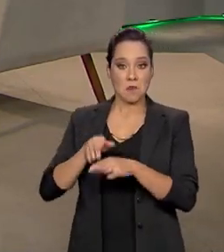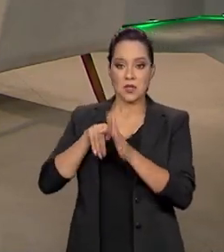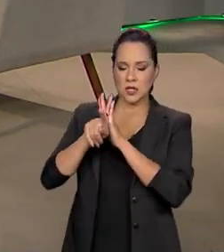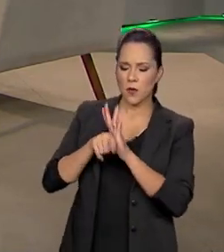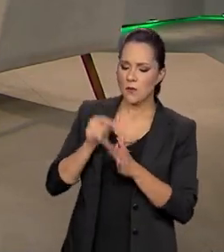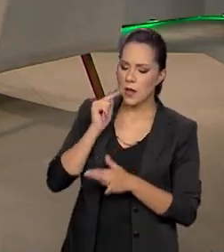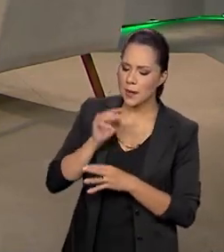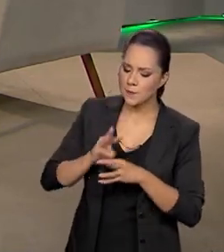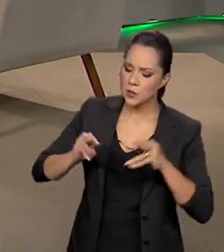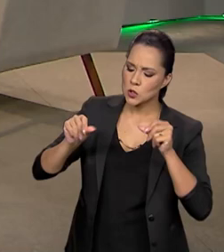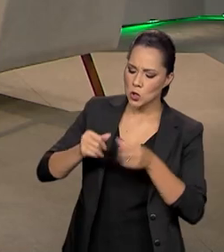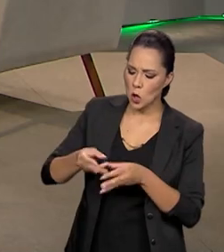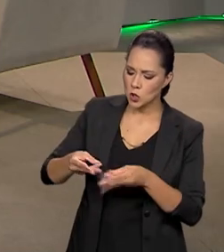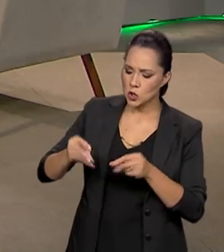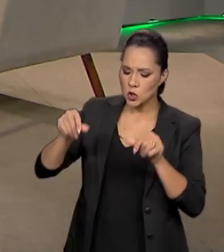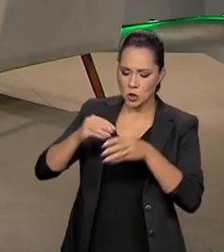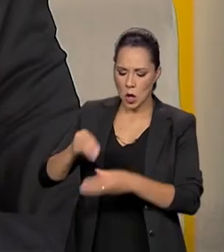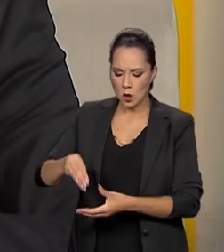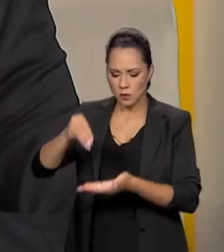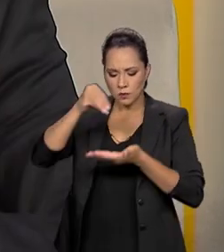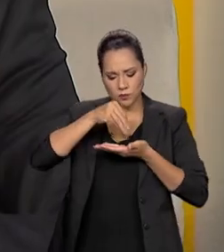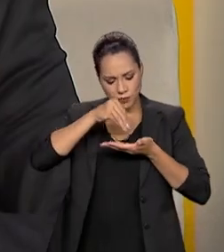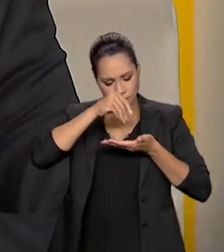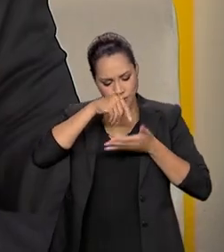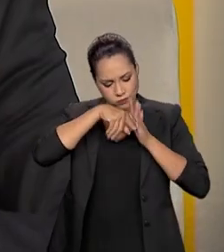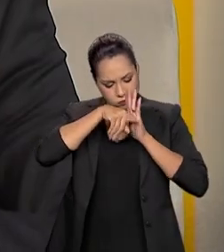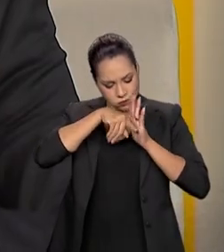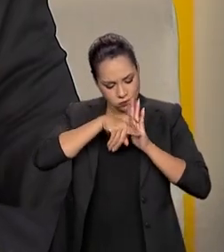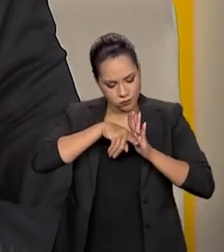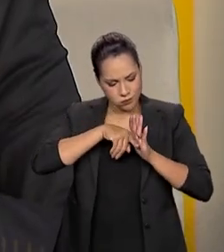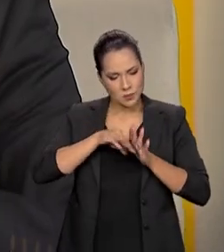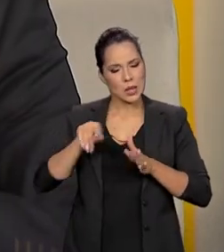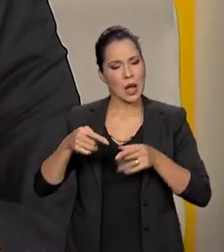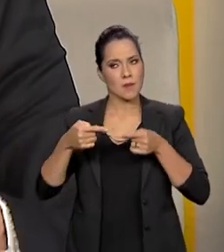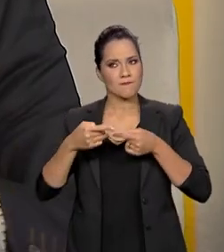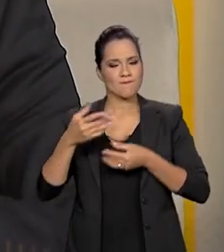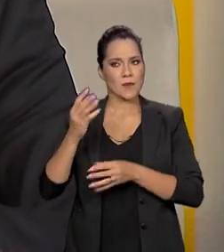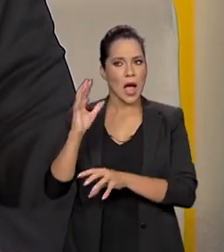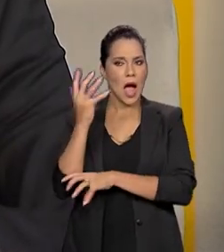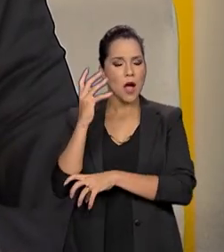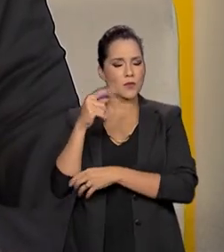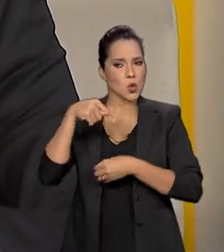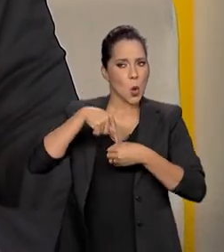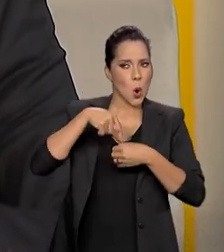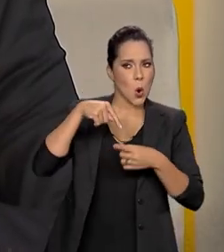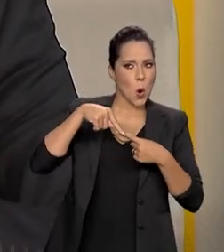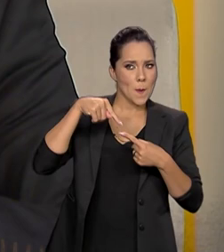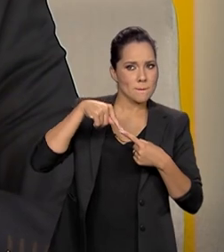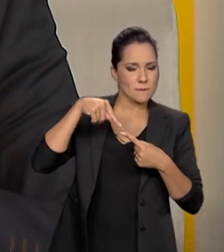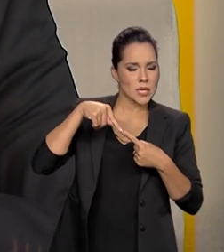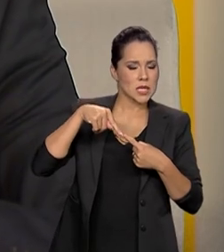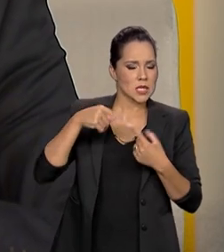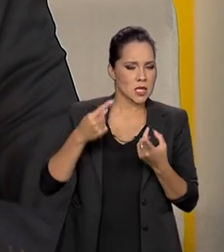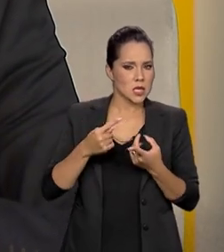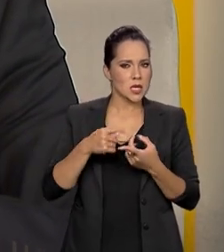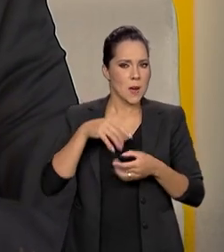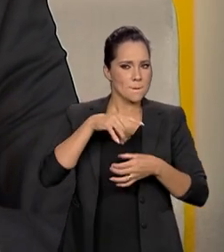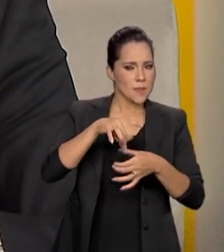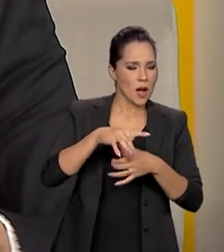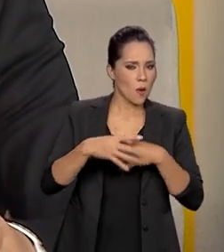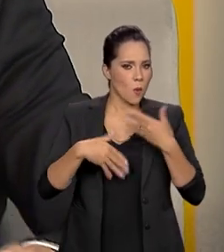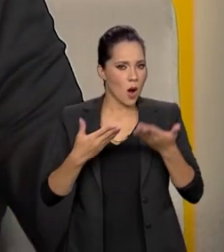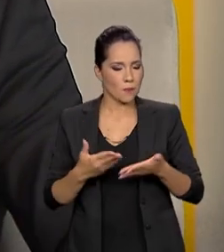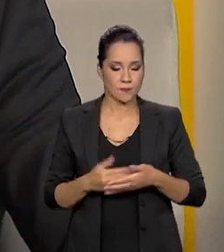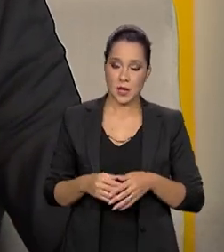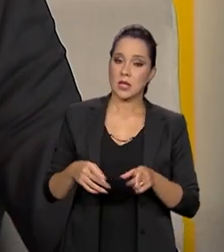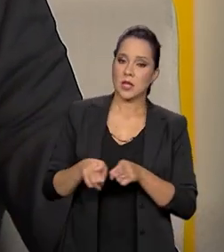analisam o solo, quais são as melhores mudas para aquele aspecto ali. E envolve as comunidades locais fazendo a